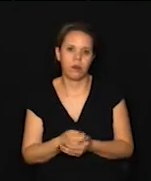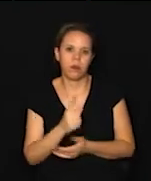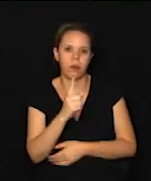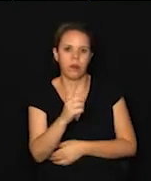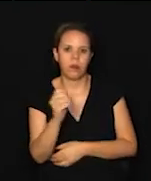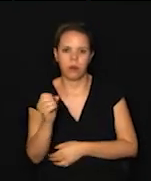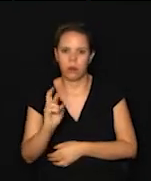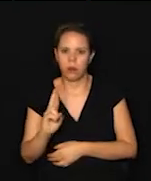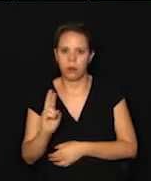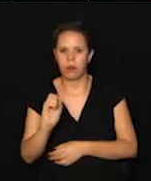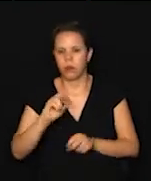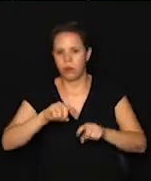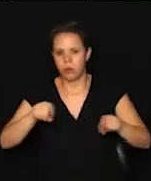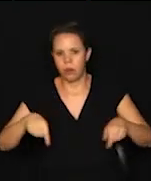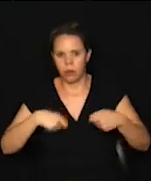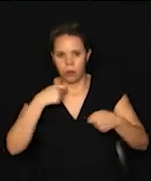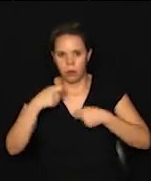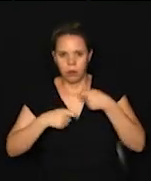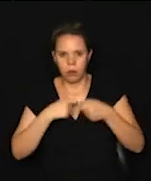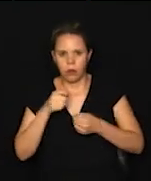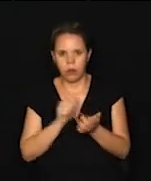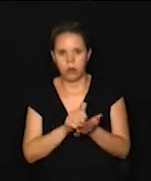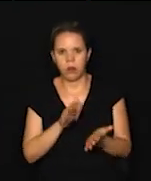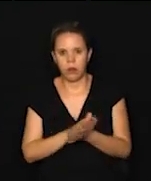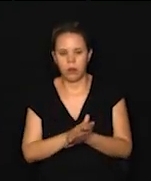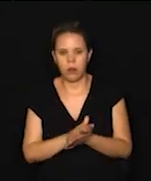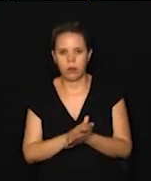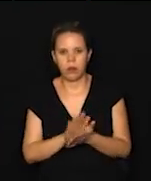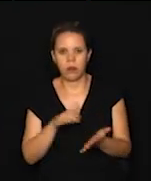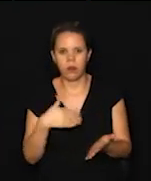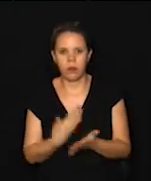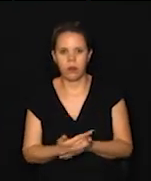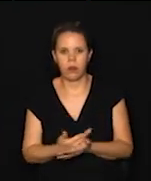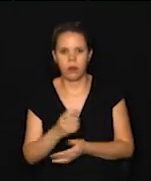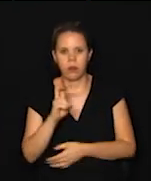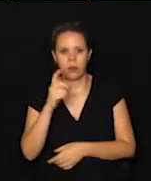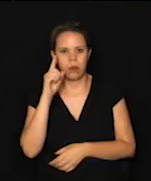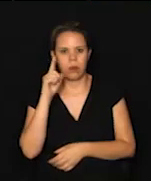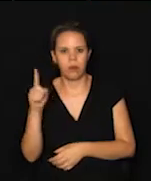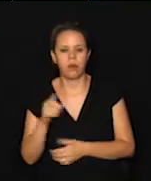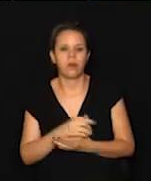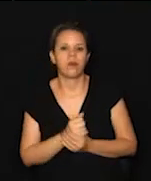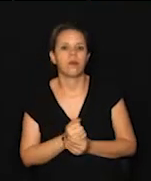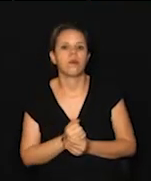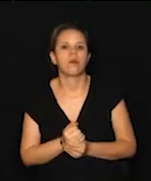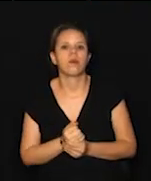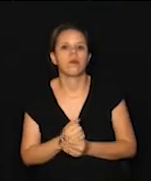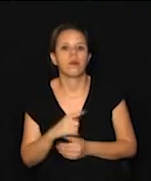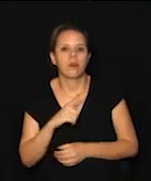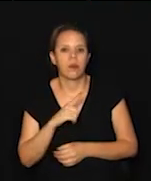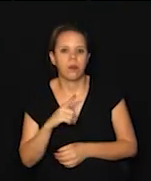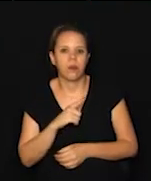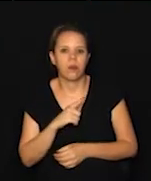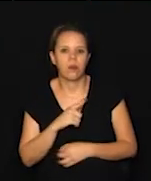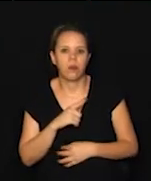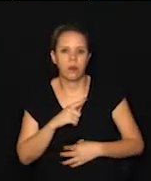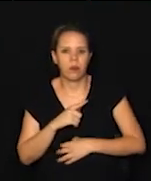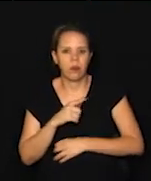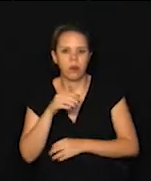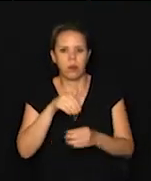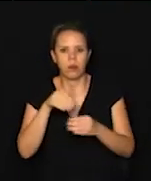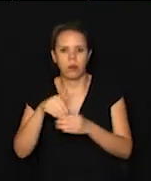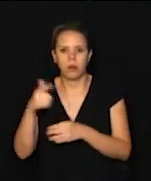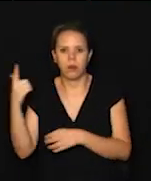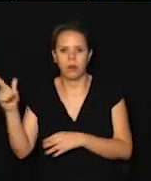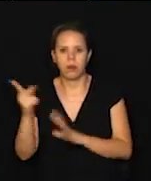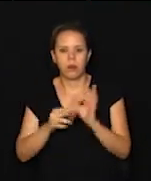R$ ou uma cesta básica, multa que deve ser paga em até cinco dias. Além disso, nós tivemos também a votação de um